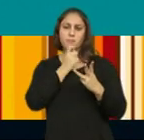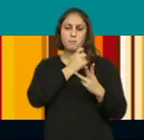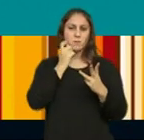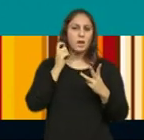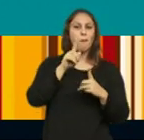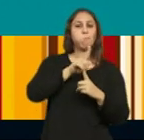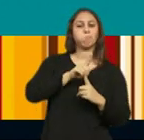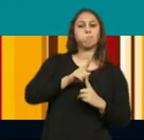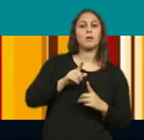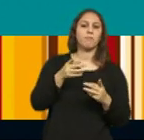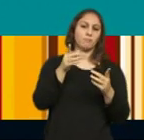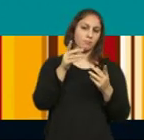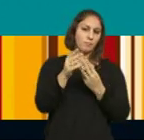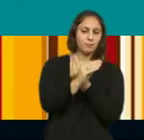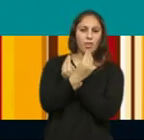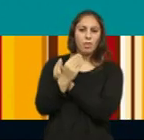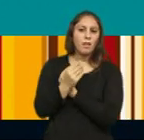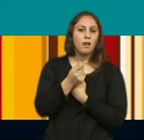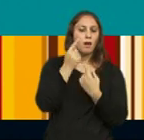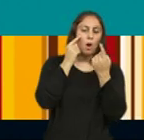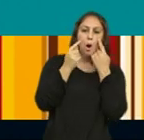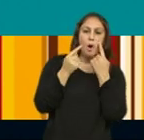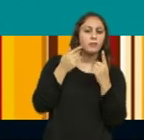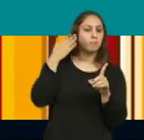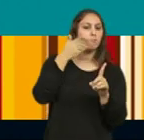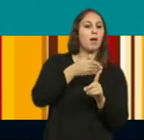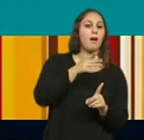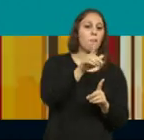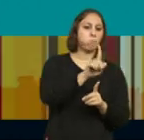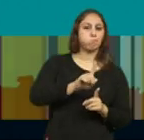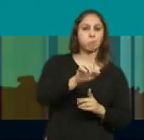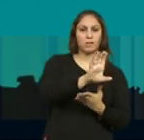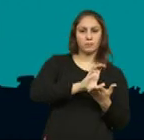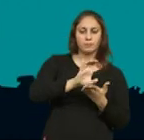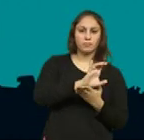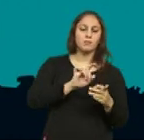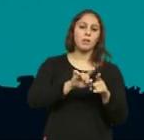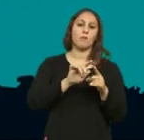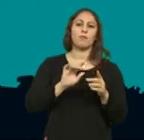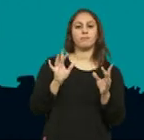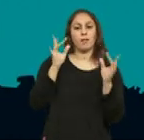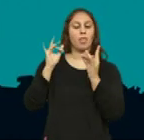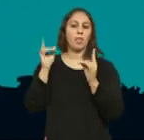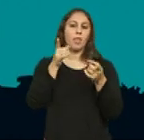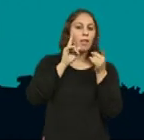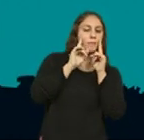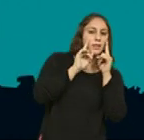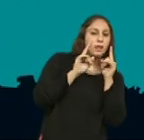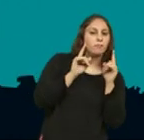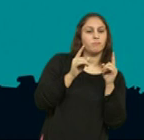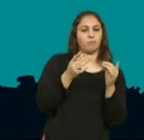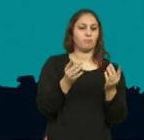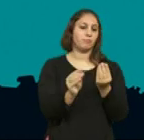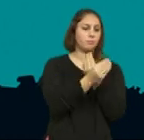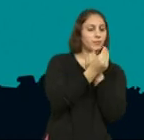temos um workshop com brincadejóticos dirigido para o primeiro ciclo. Os brincadejóticos são o primórdio dos brincadejóticos de animação onde a criar um movimento cria-se uma animação.